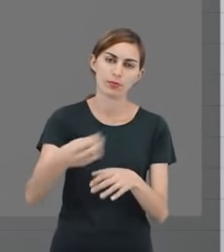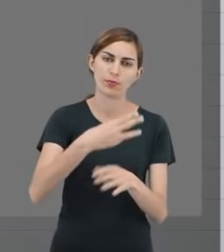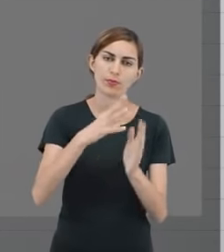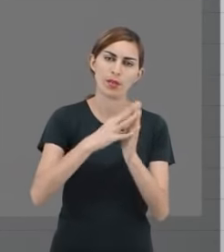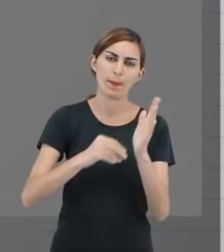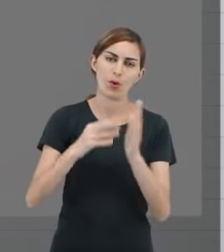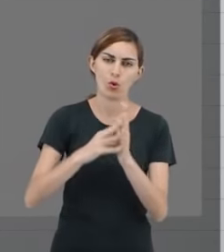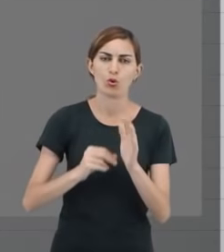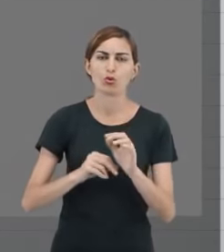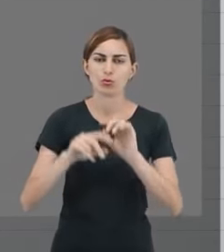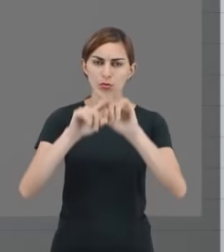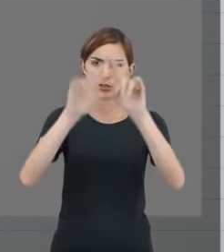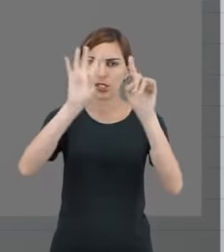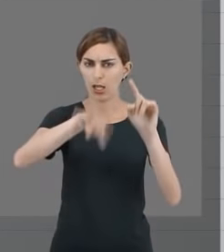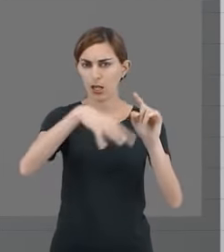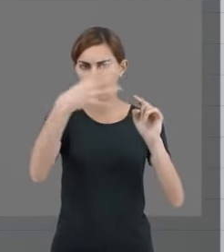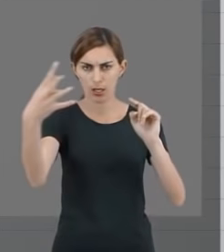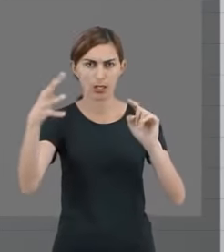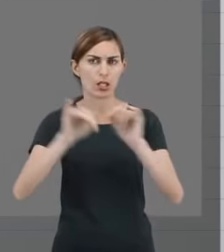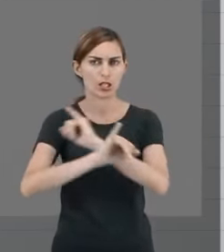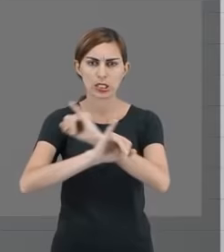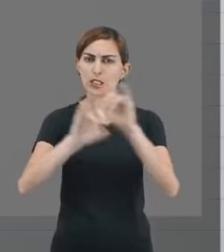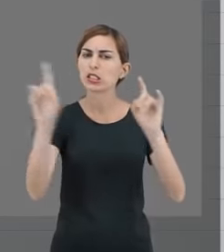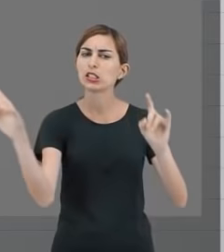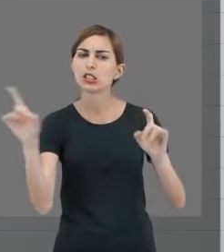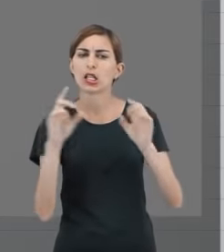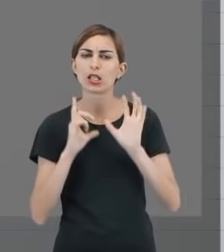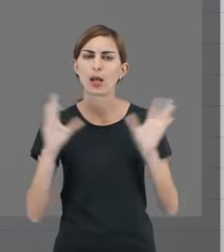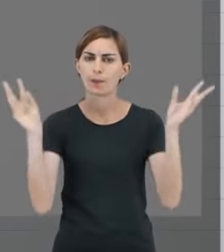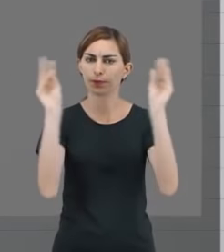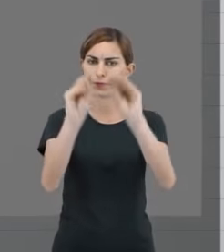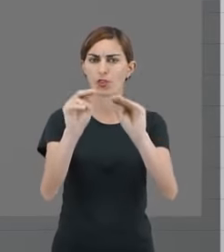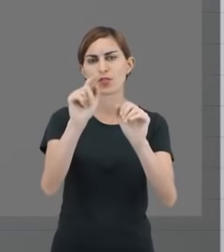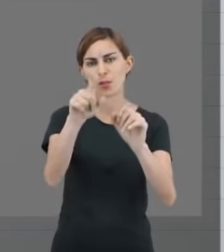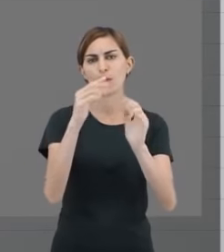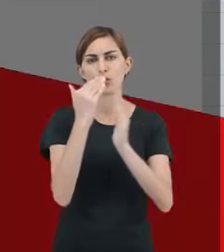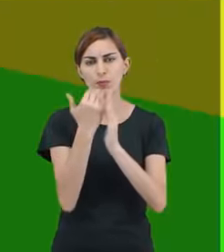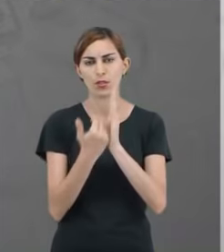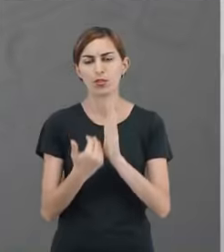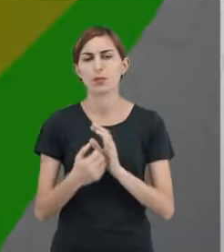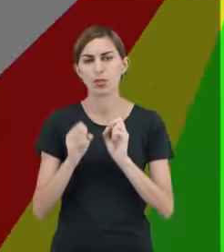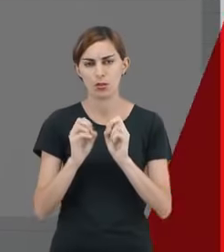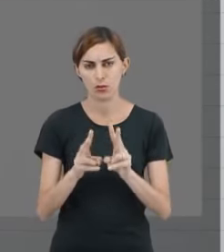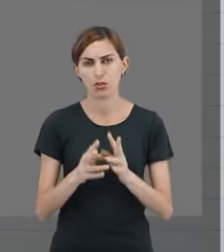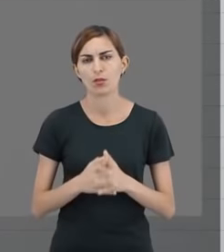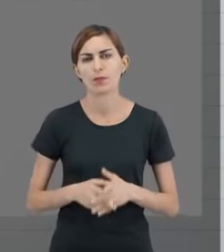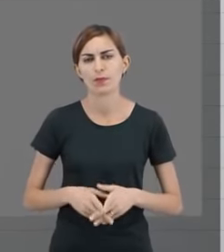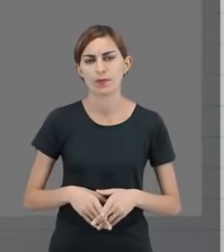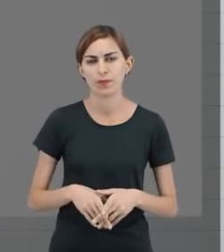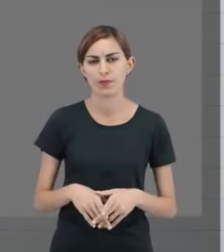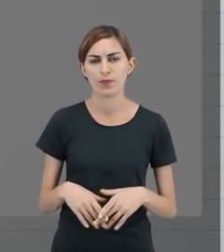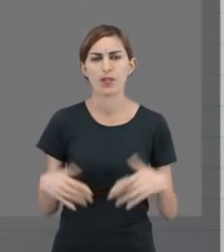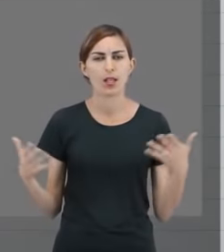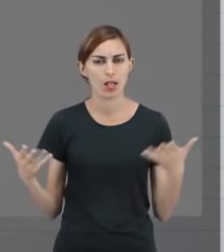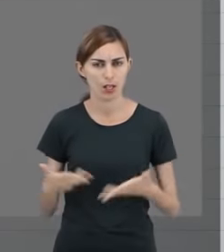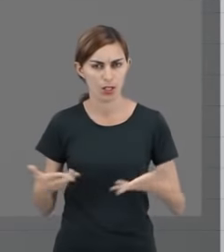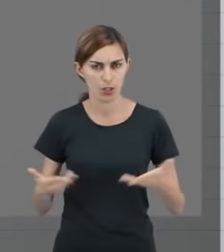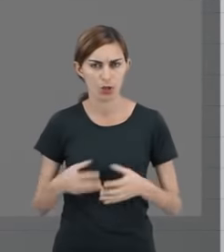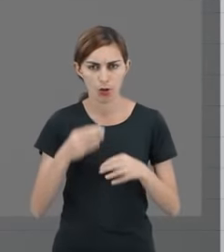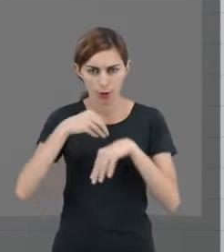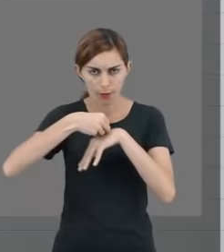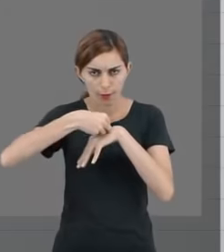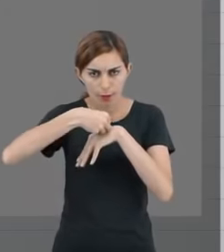calendário, essas datas vão estar sinalizadas e você vai poder se programar, ok? Agora, eu vou dar um recado